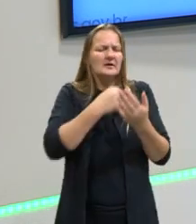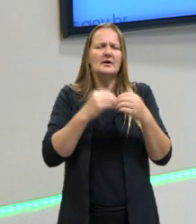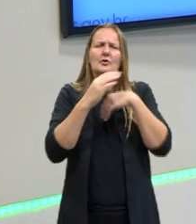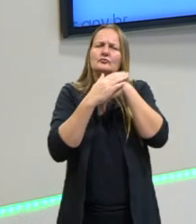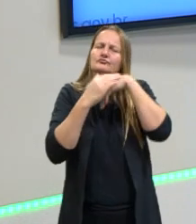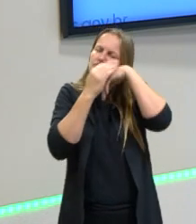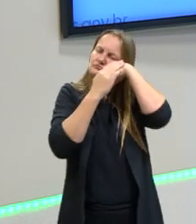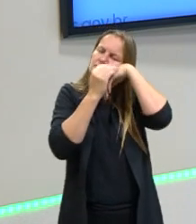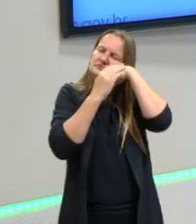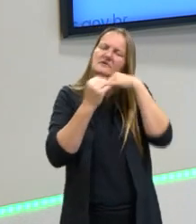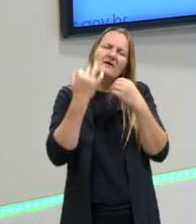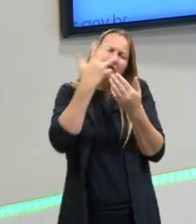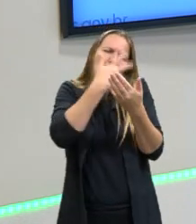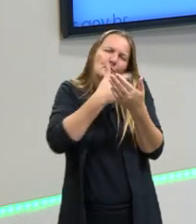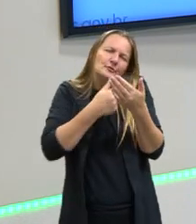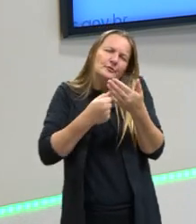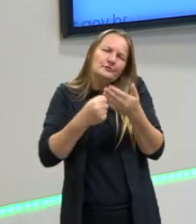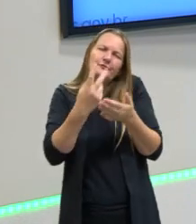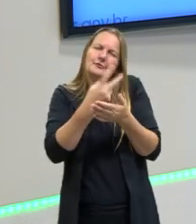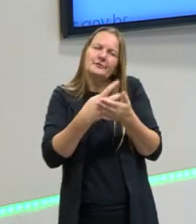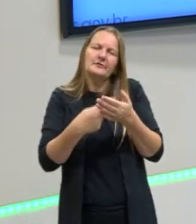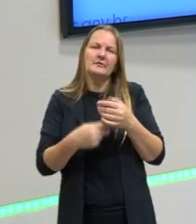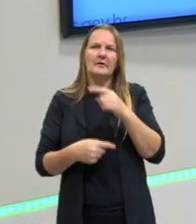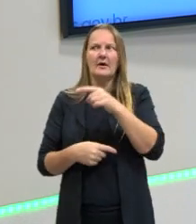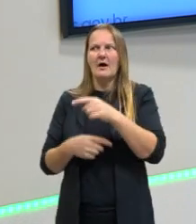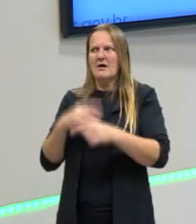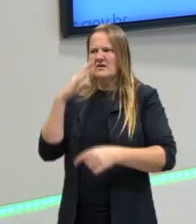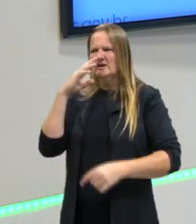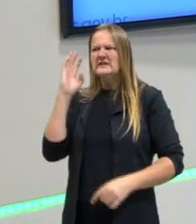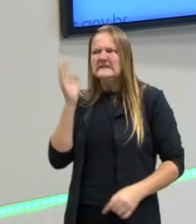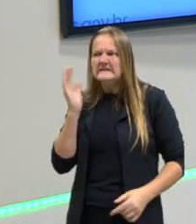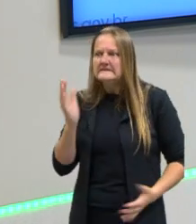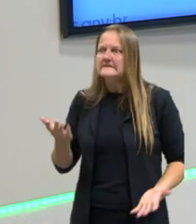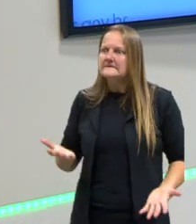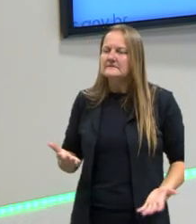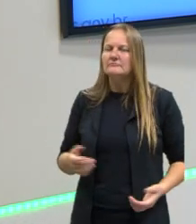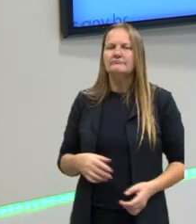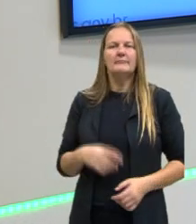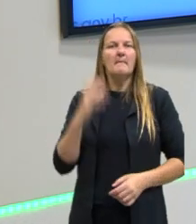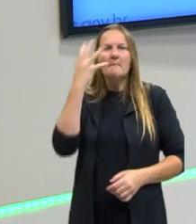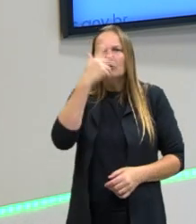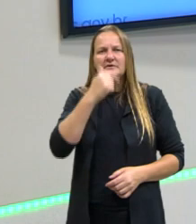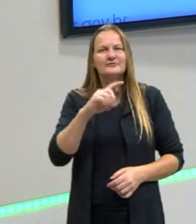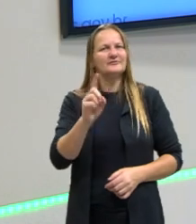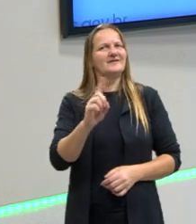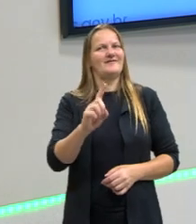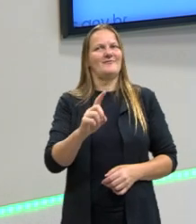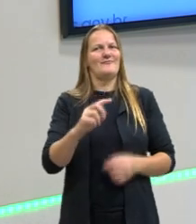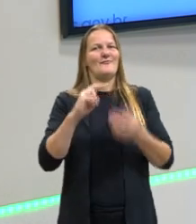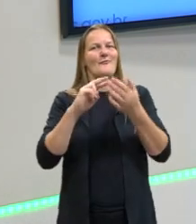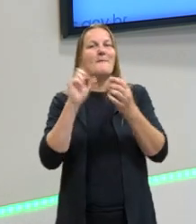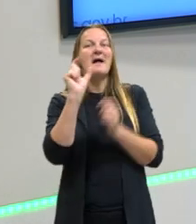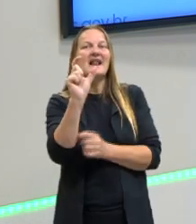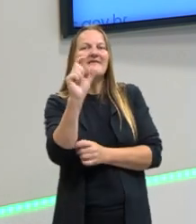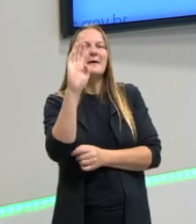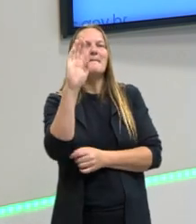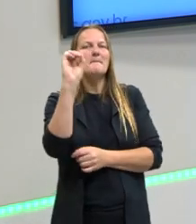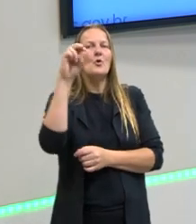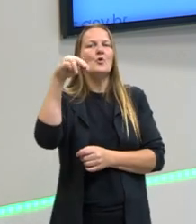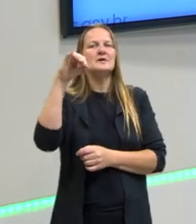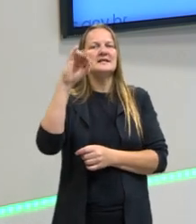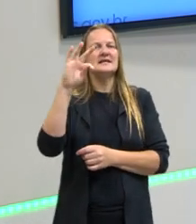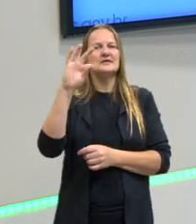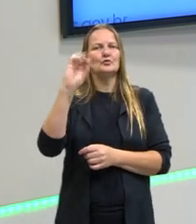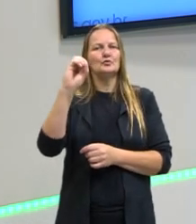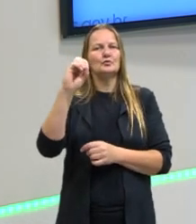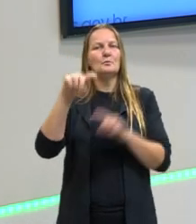esse segundo, que é bonito, hein? Ela não está dizendo que aquilo ali é bonito. Ela está dizendo exatamente o